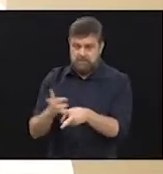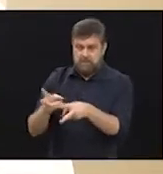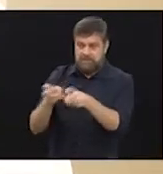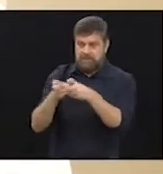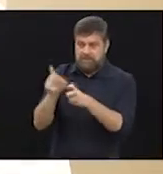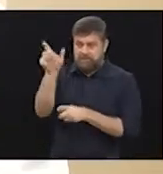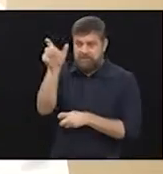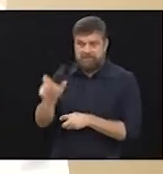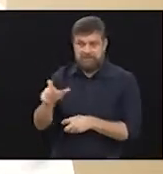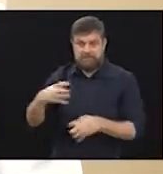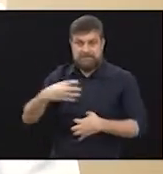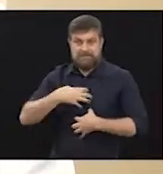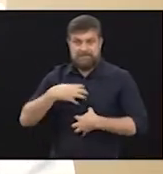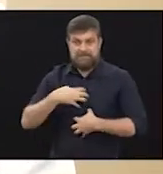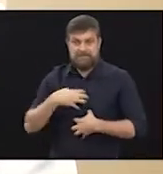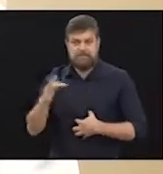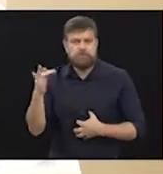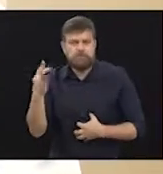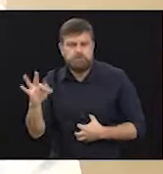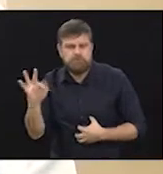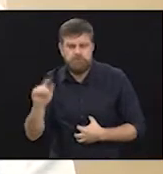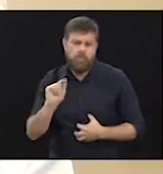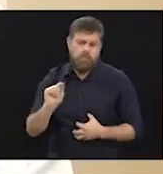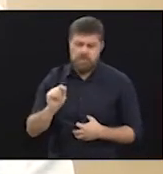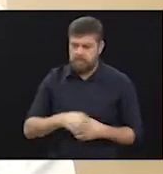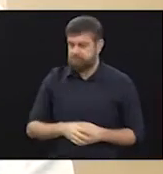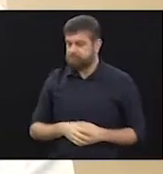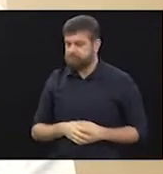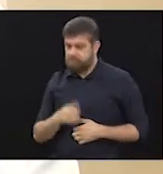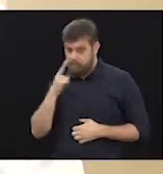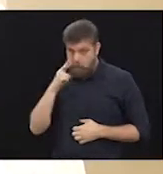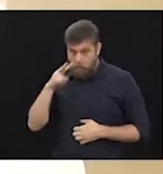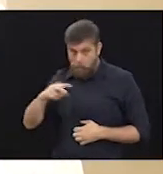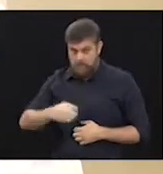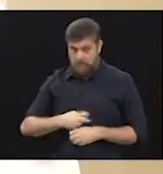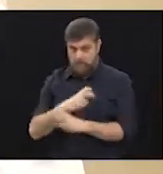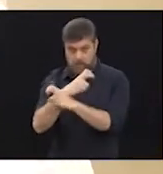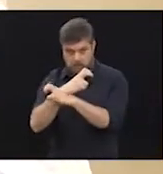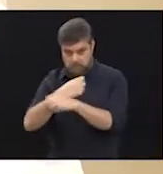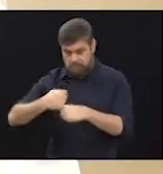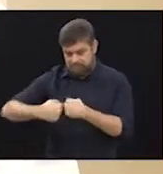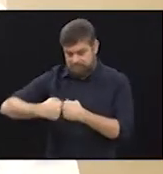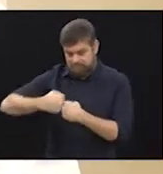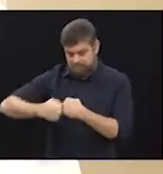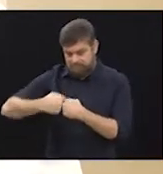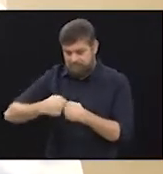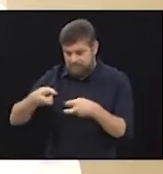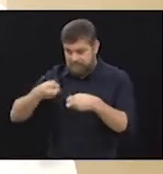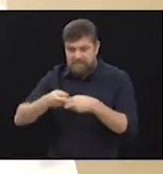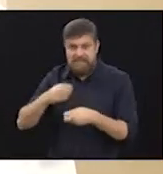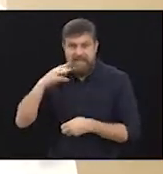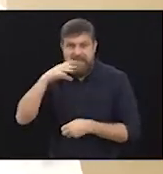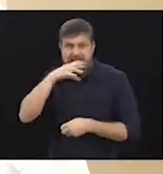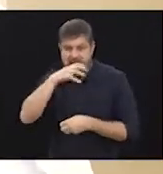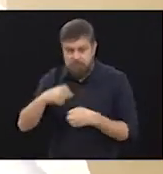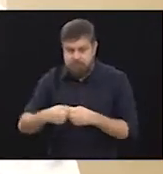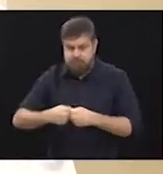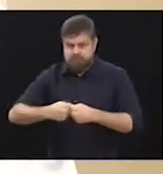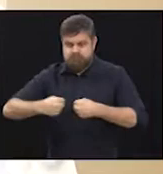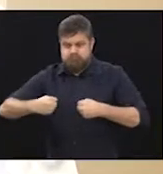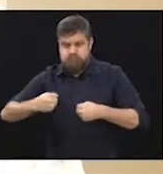um sinal ou sintoma. O que é é a artrite? É quando você olha para uma articulação e ela está quente, inchada,